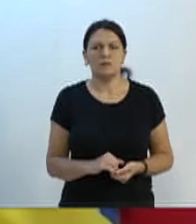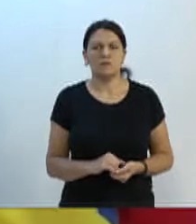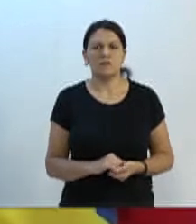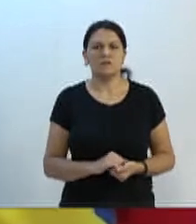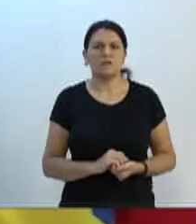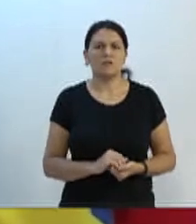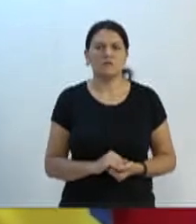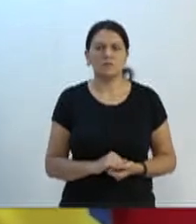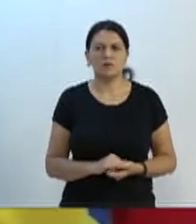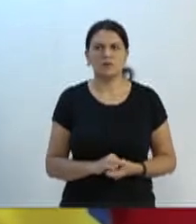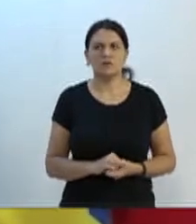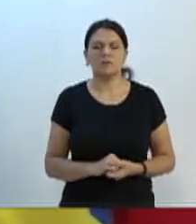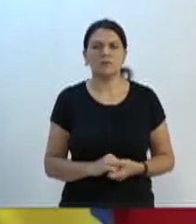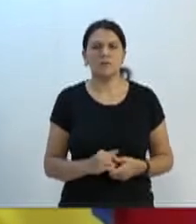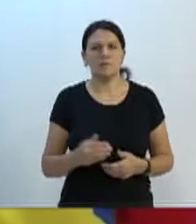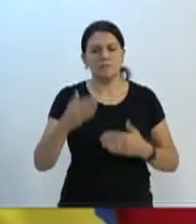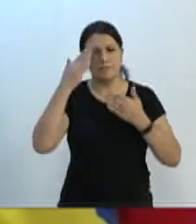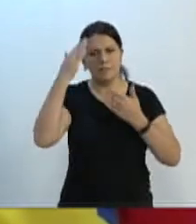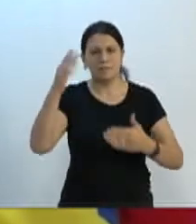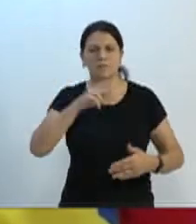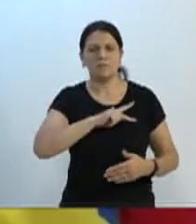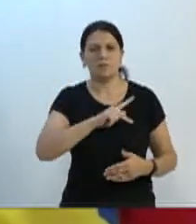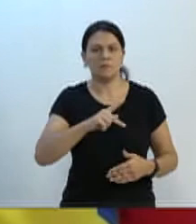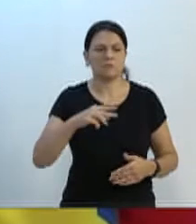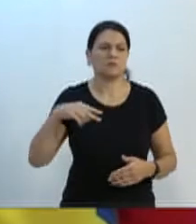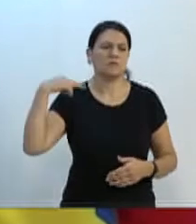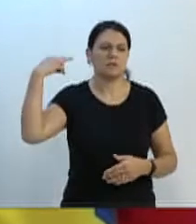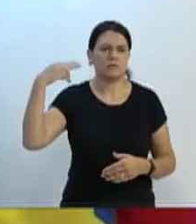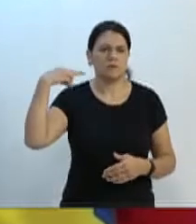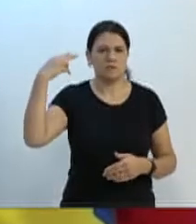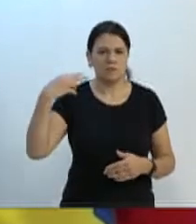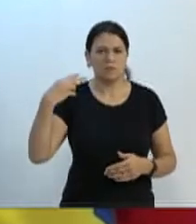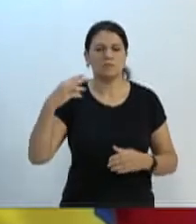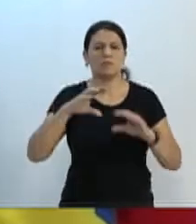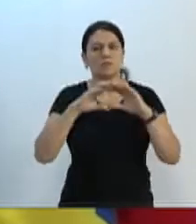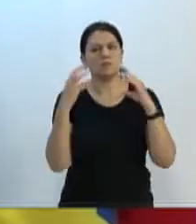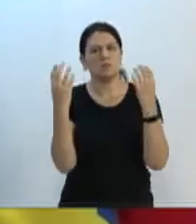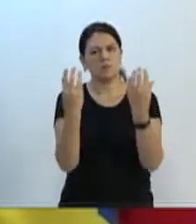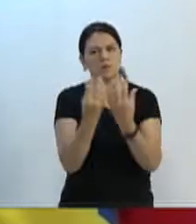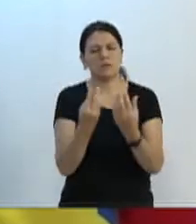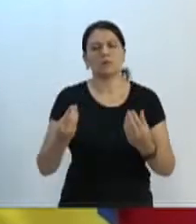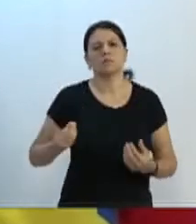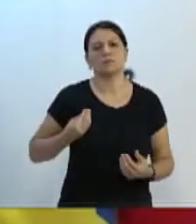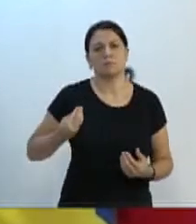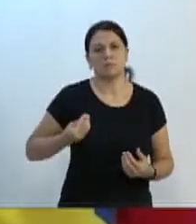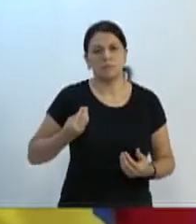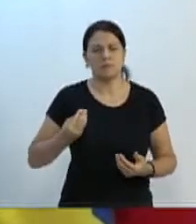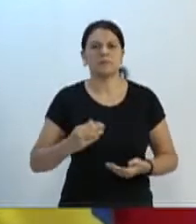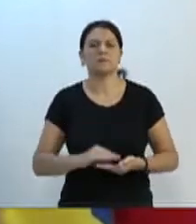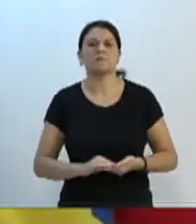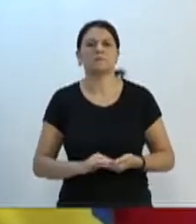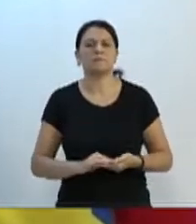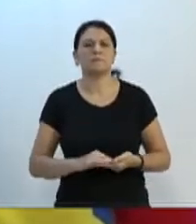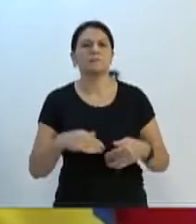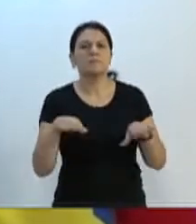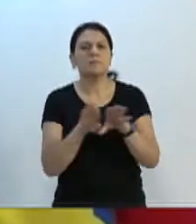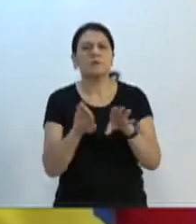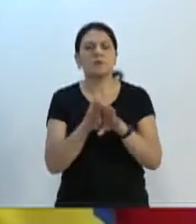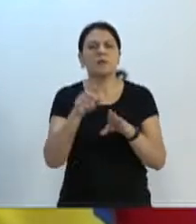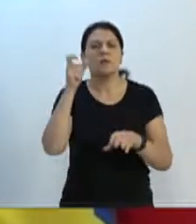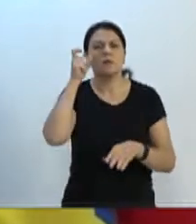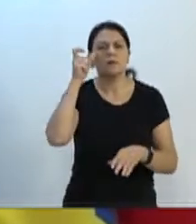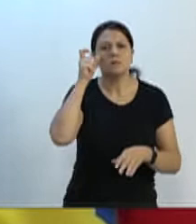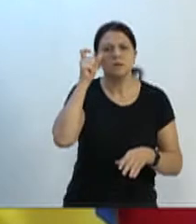Boa tarde, senhor presidente, senhores vereadores, a comunidade que está aqui no plenário e quem está nos assistindo